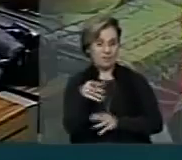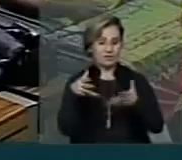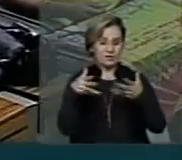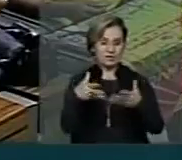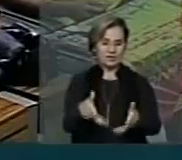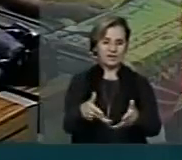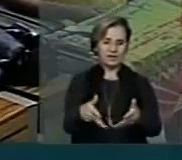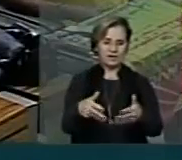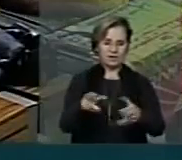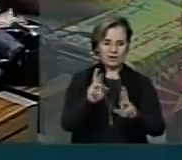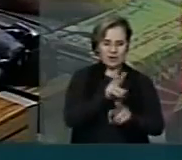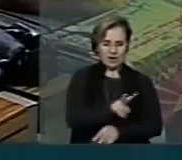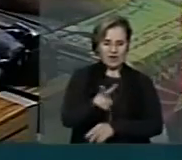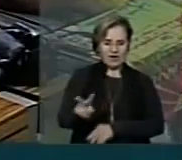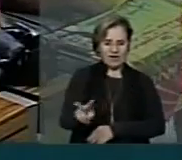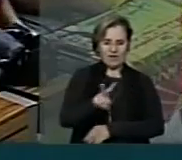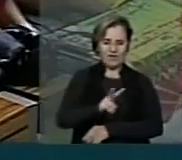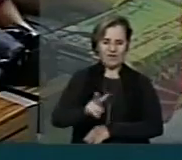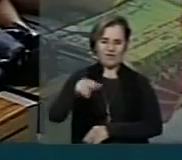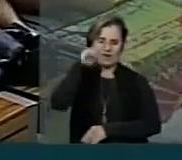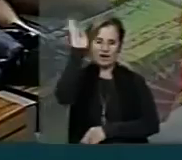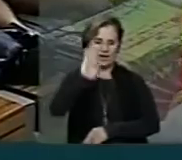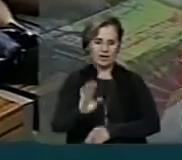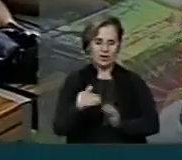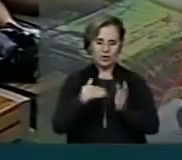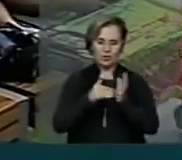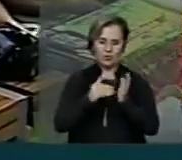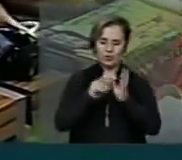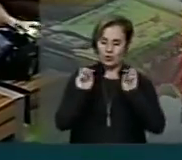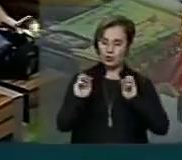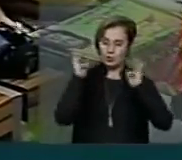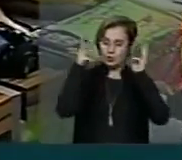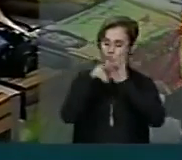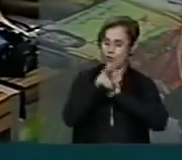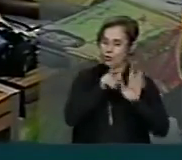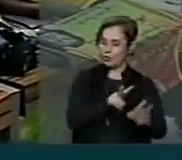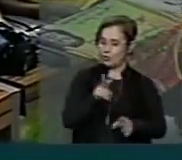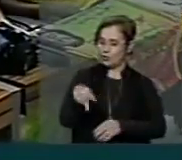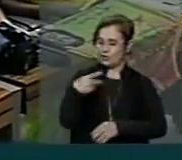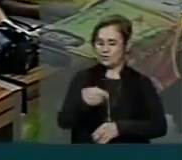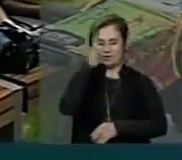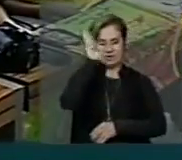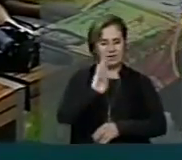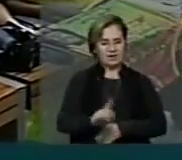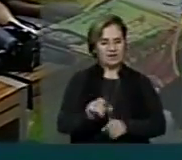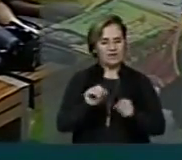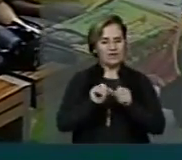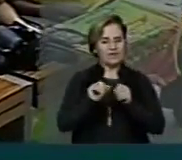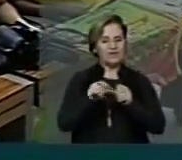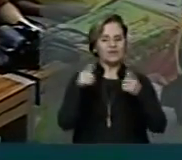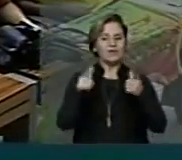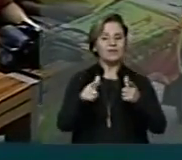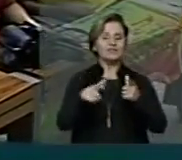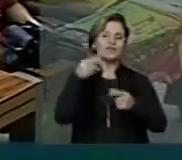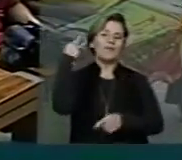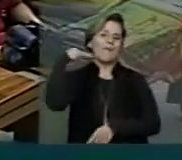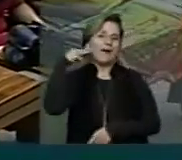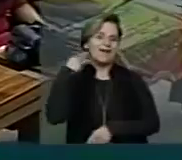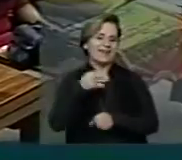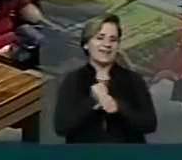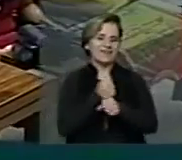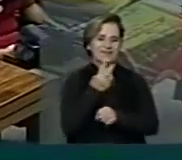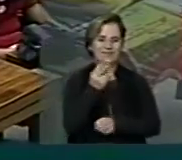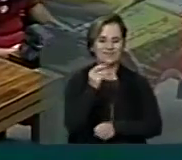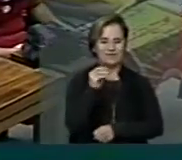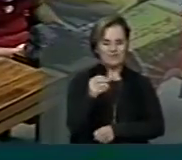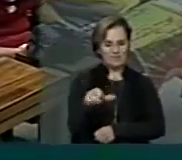reggae brasileiro, o último show do reggae no Brasil foi feito em São Luís do Maranhão, em 2009.